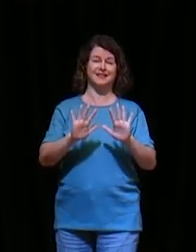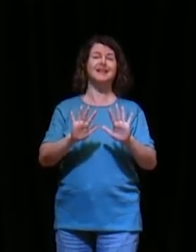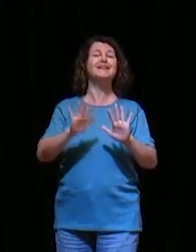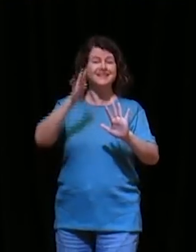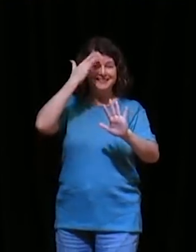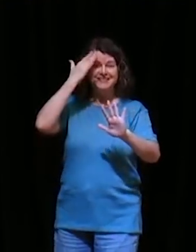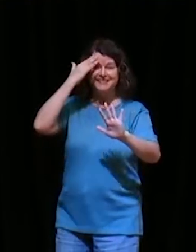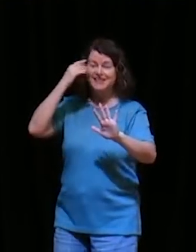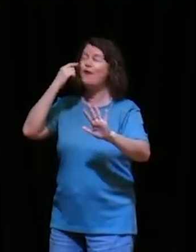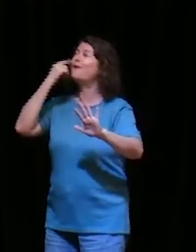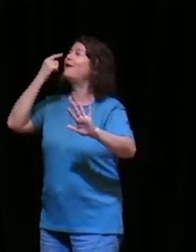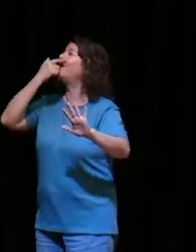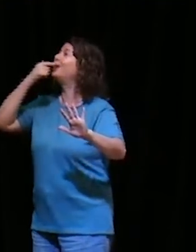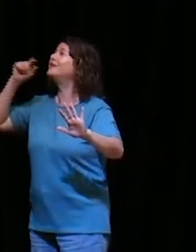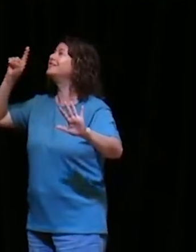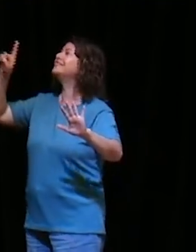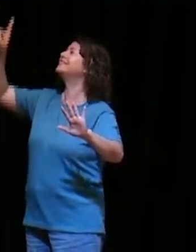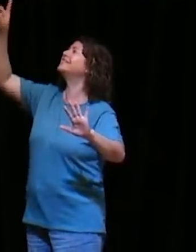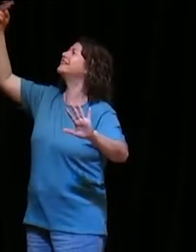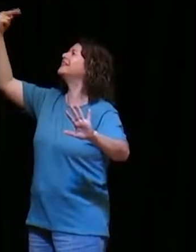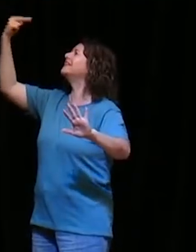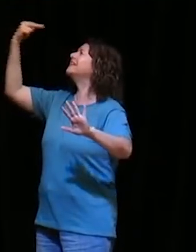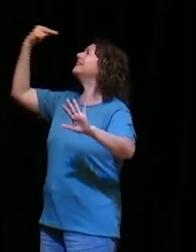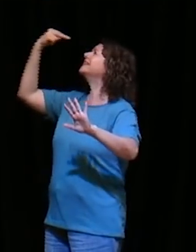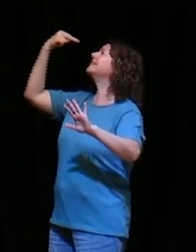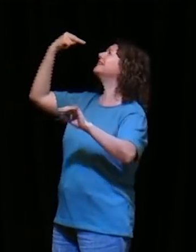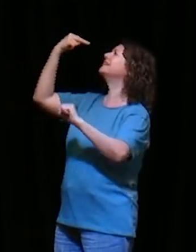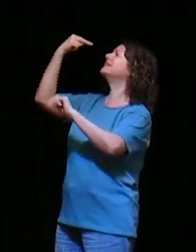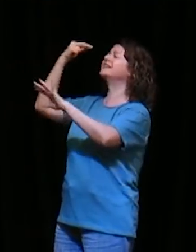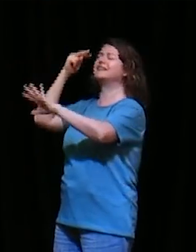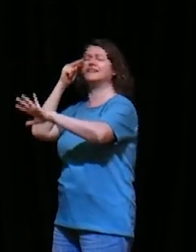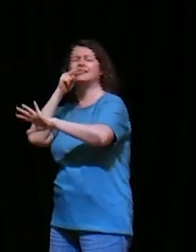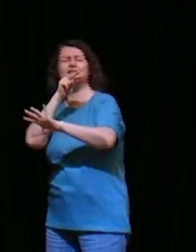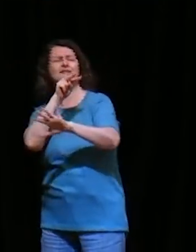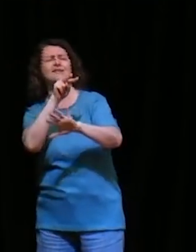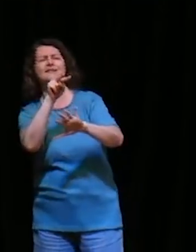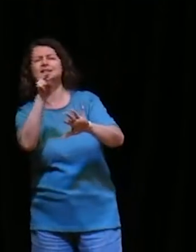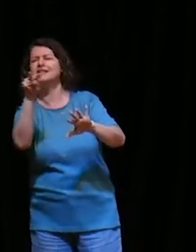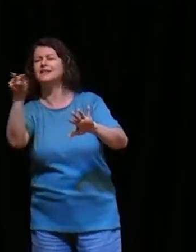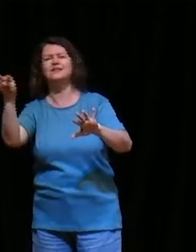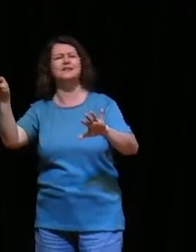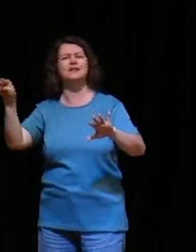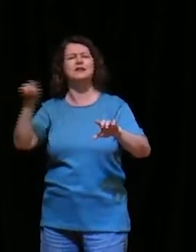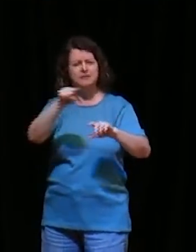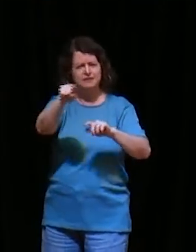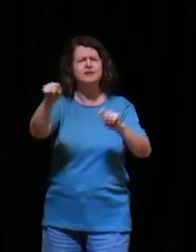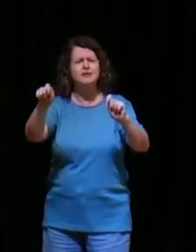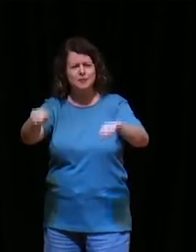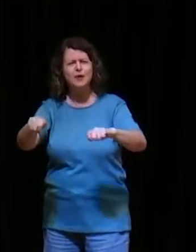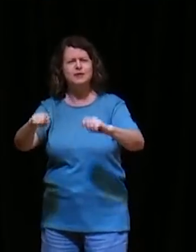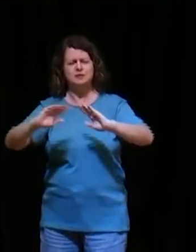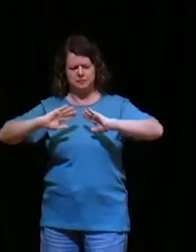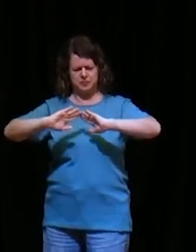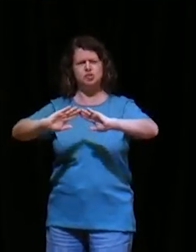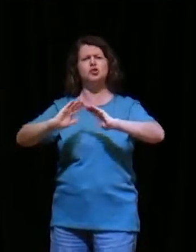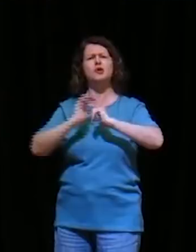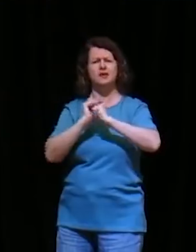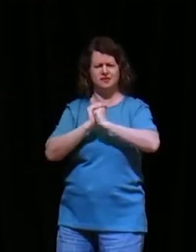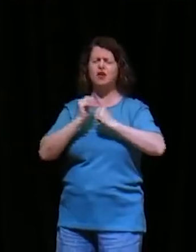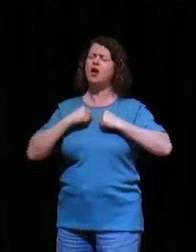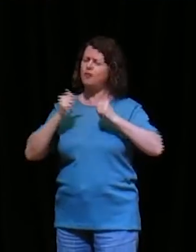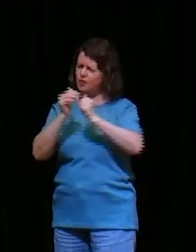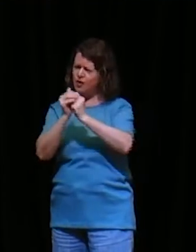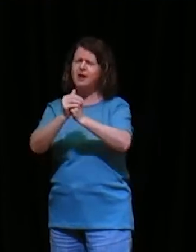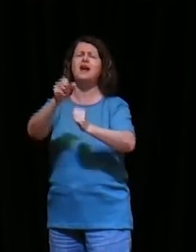passear, por toda a terra, querido você, pode contar comigo, para orar, pode, eu vou orar, você, eu vou orar,